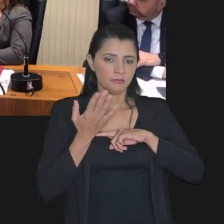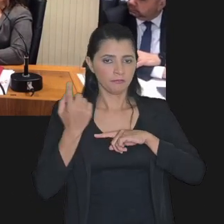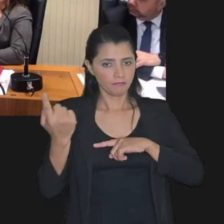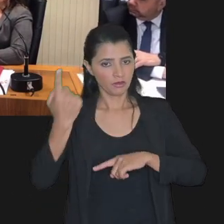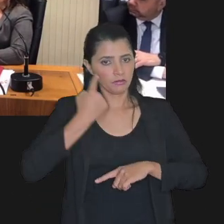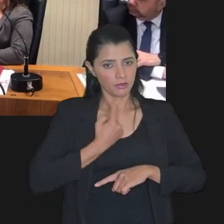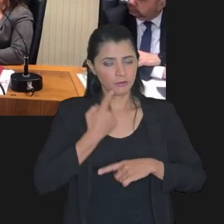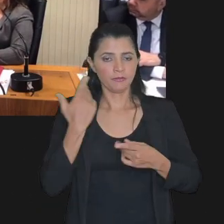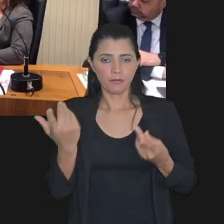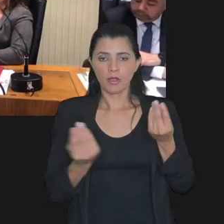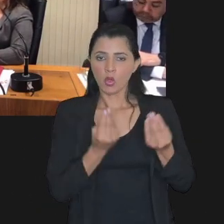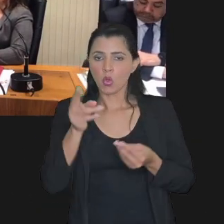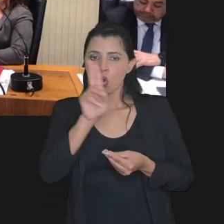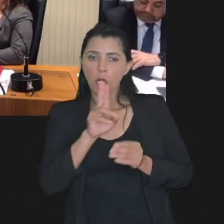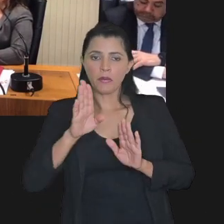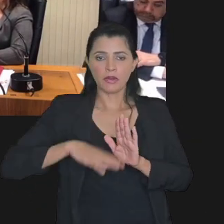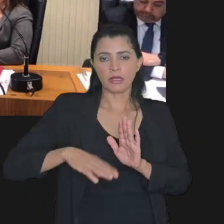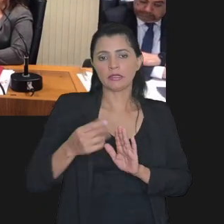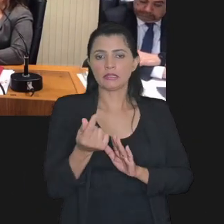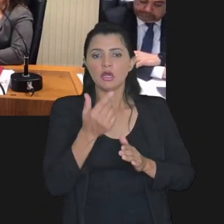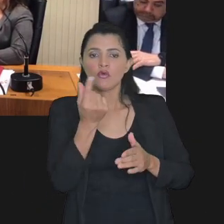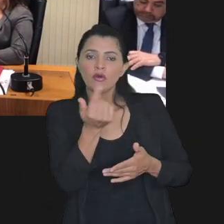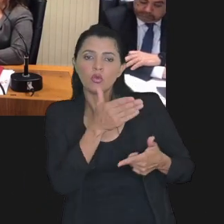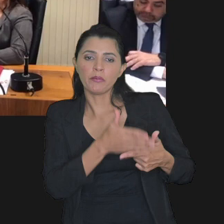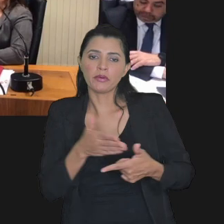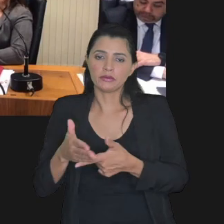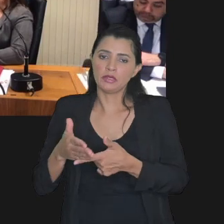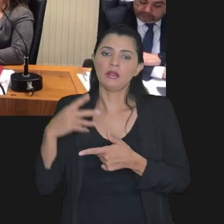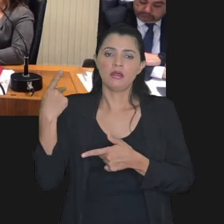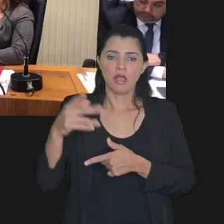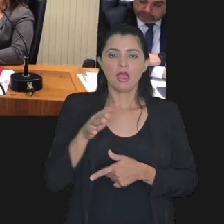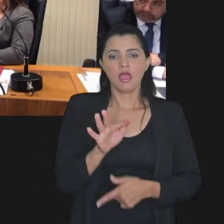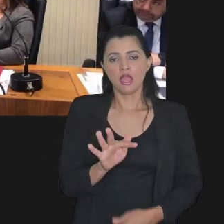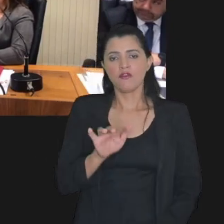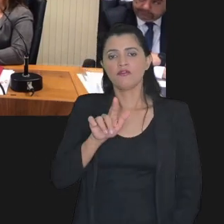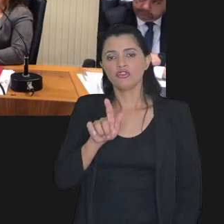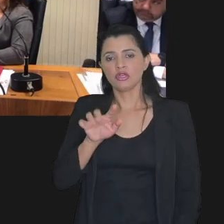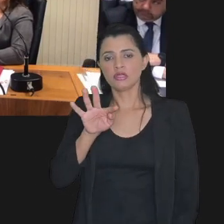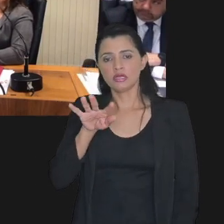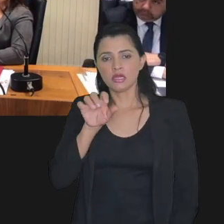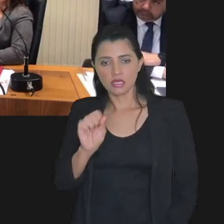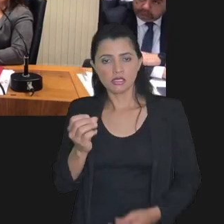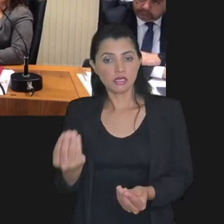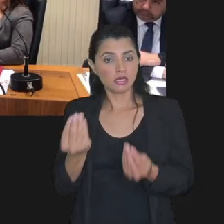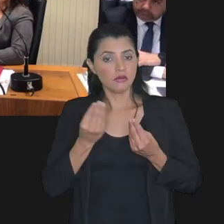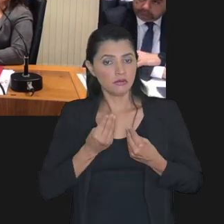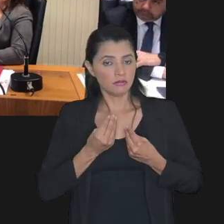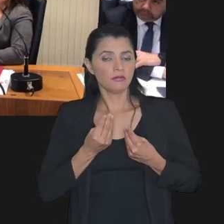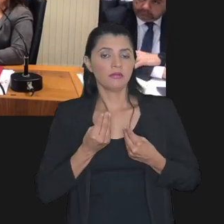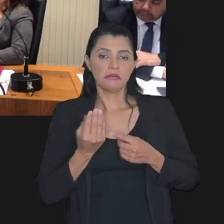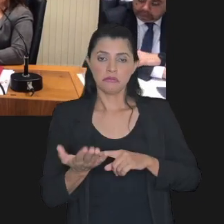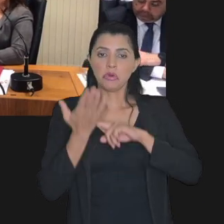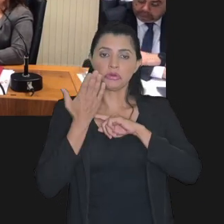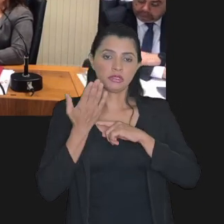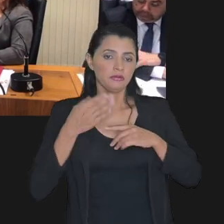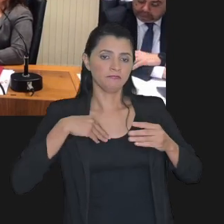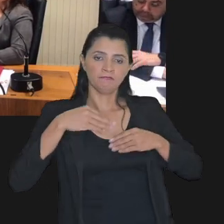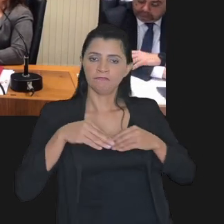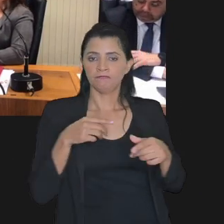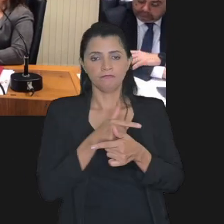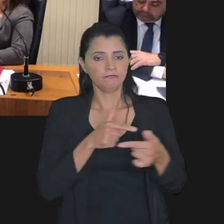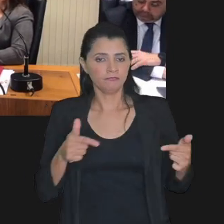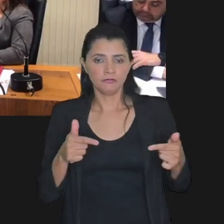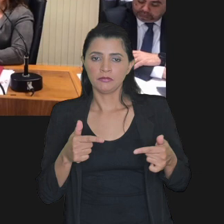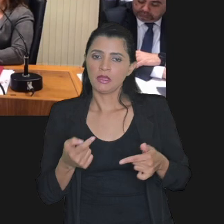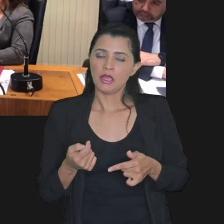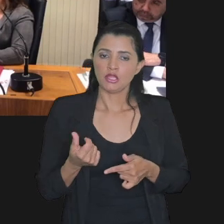a forma de aplicação dos descontos o valor das parcelas é o FGTS e aqui não tem muita flexibilidade então